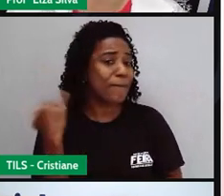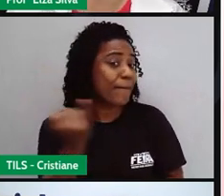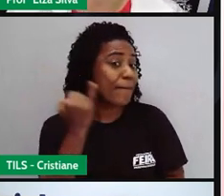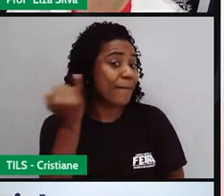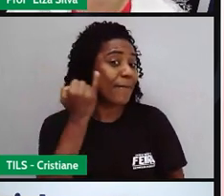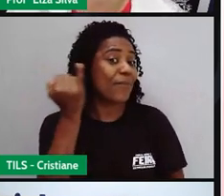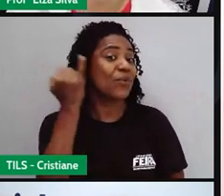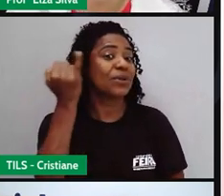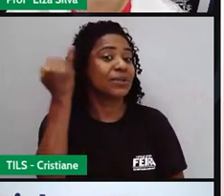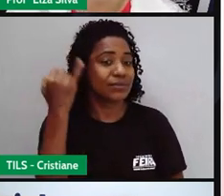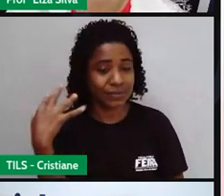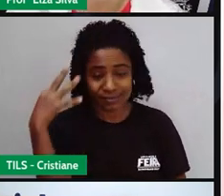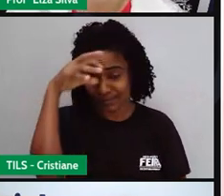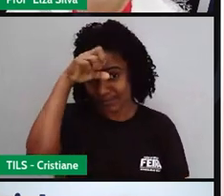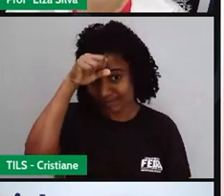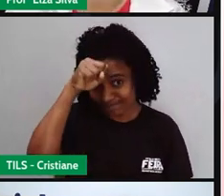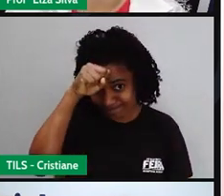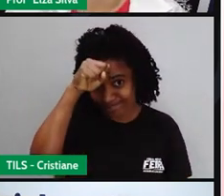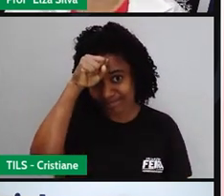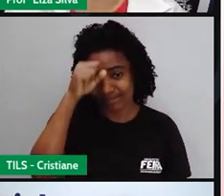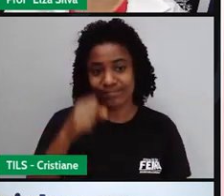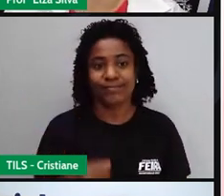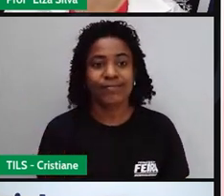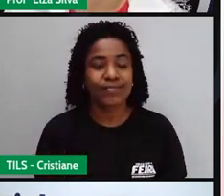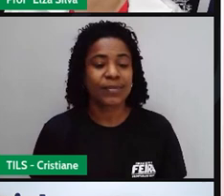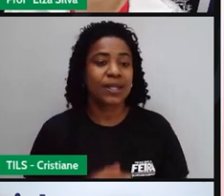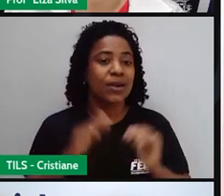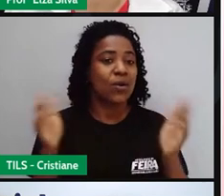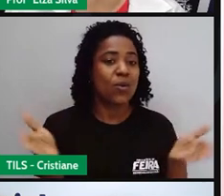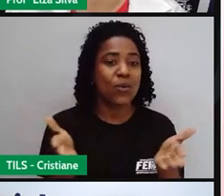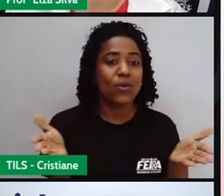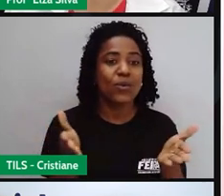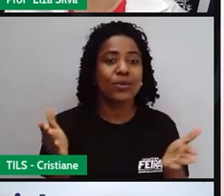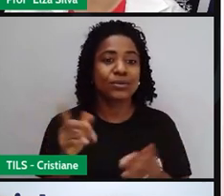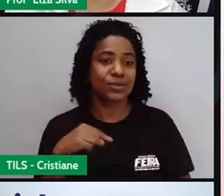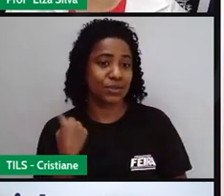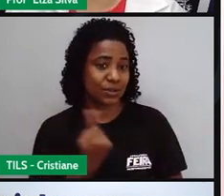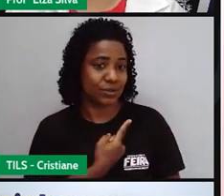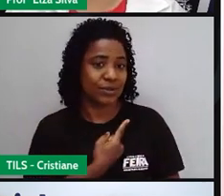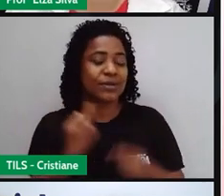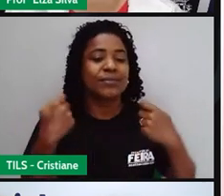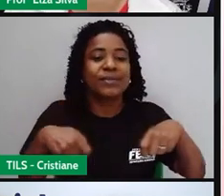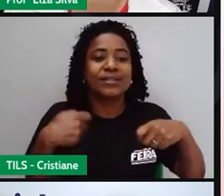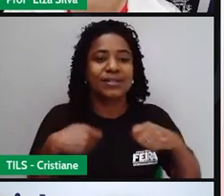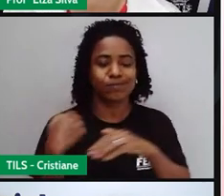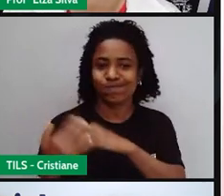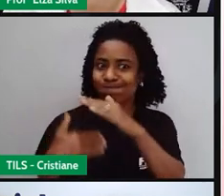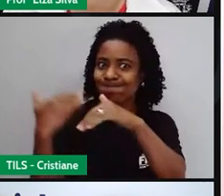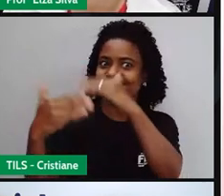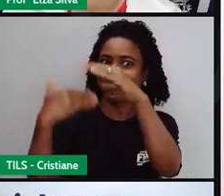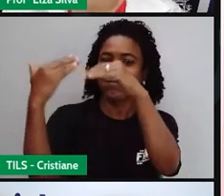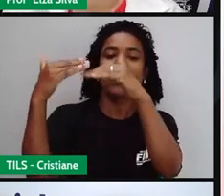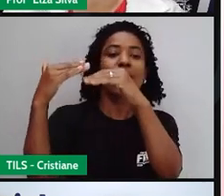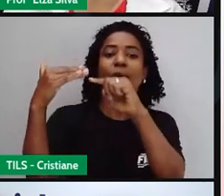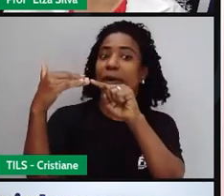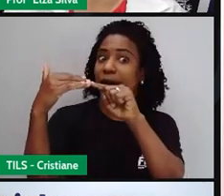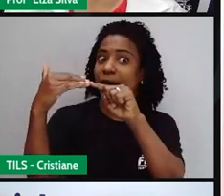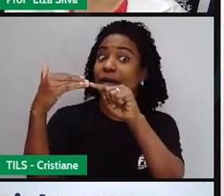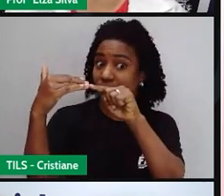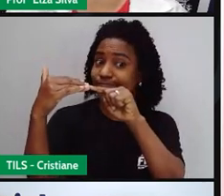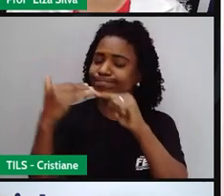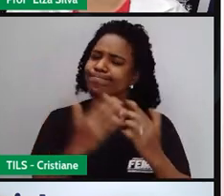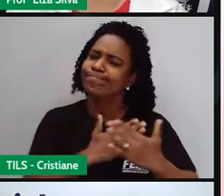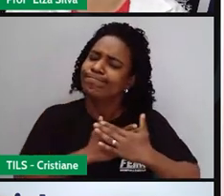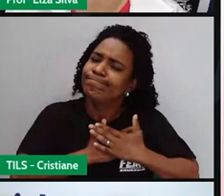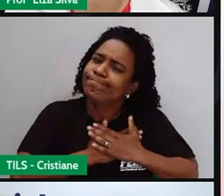ajudar na sua aprendizagem. Hoje e sempre, devemos desenvolver a solidariedade. Pode,